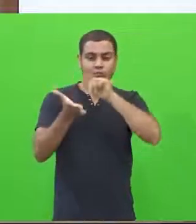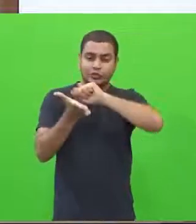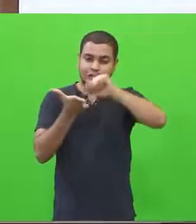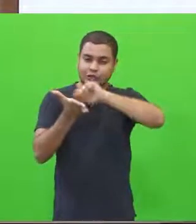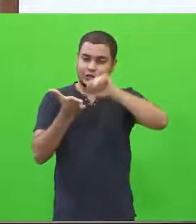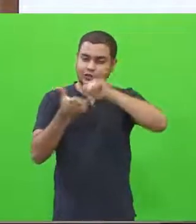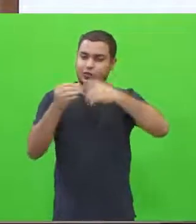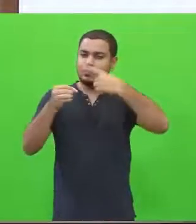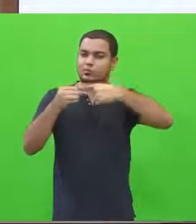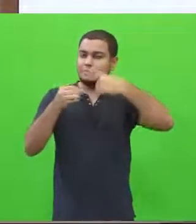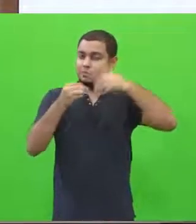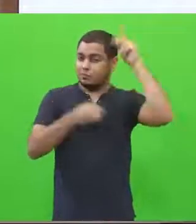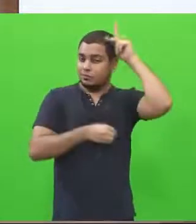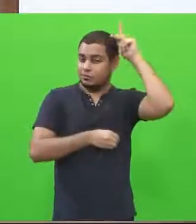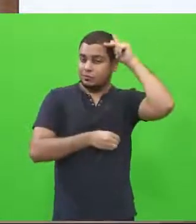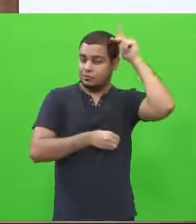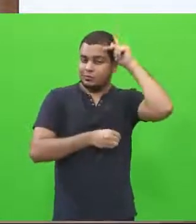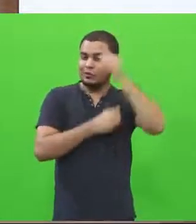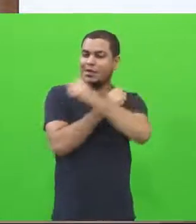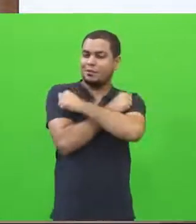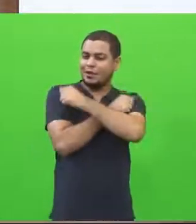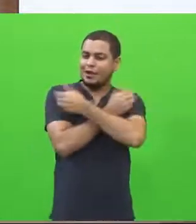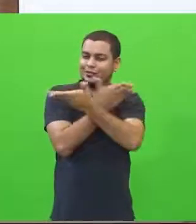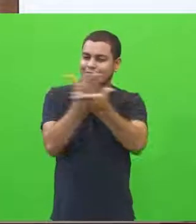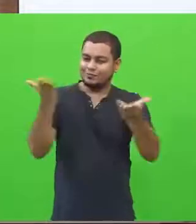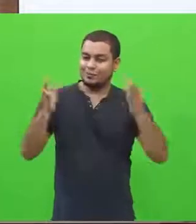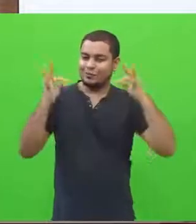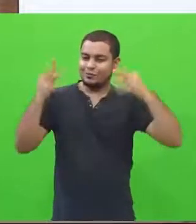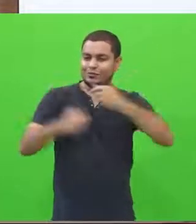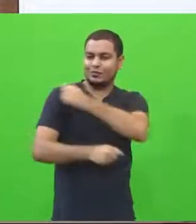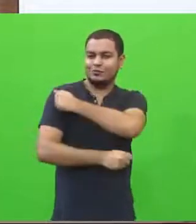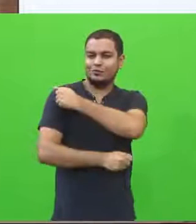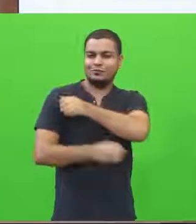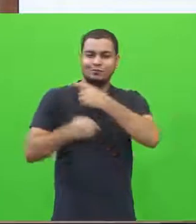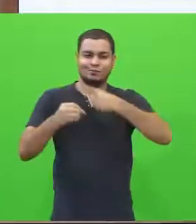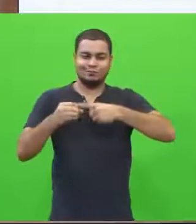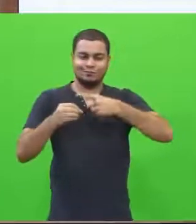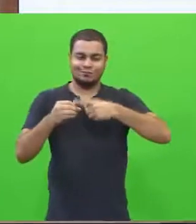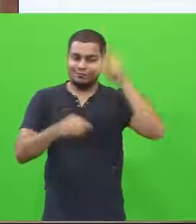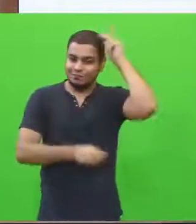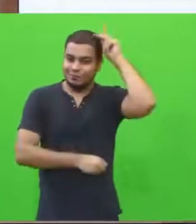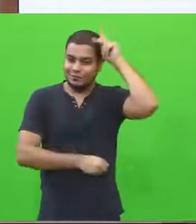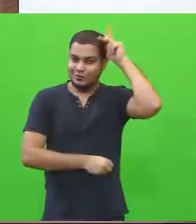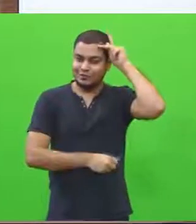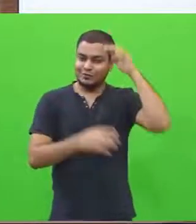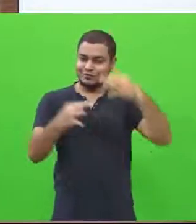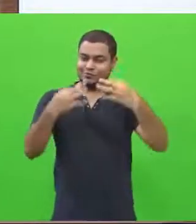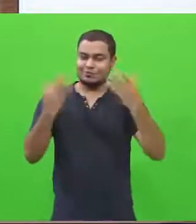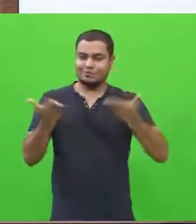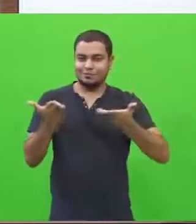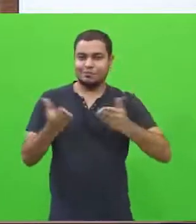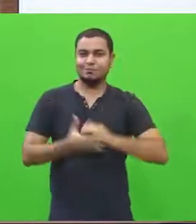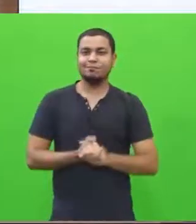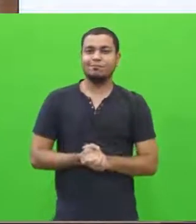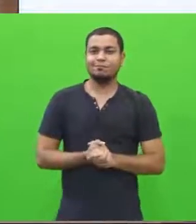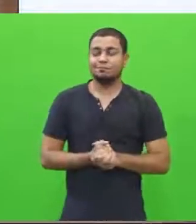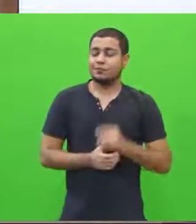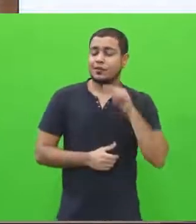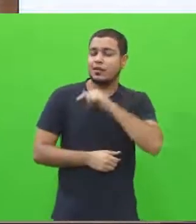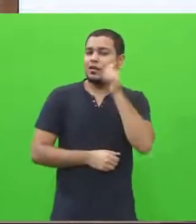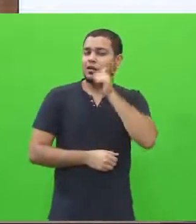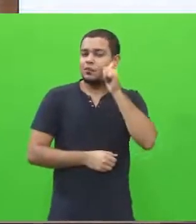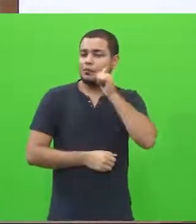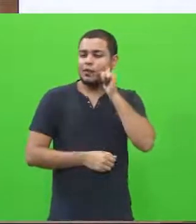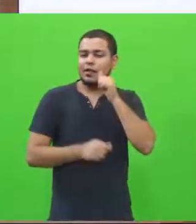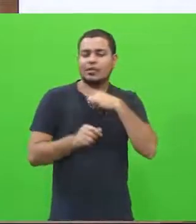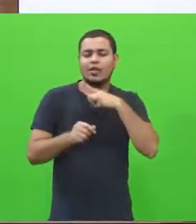ela é de parentes, um abraço aos colegas e aos estudantes, a todos de parentes que estão nos assistindo. E ela coloca um